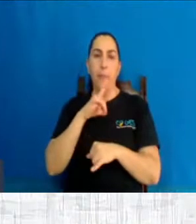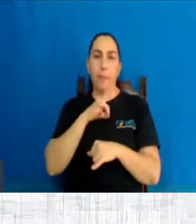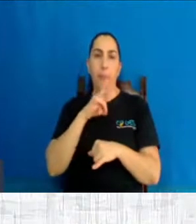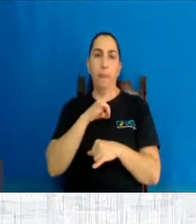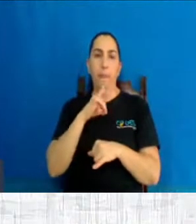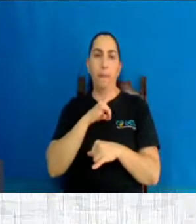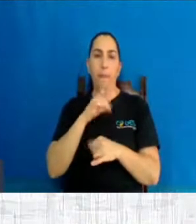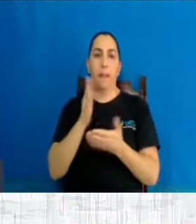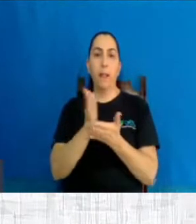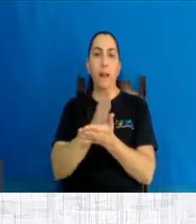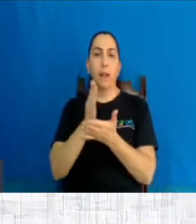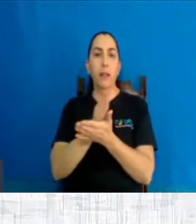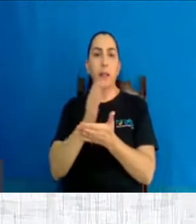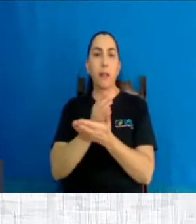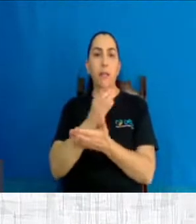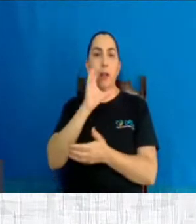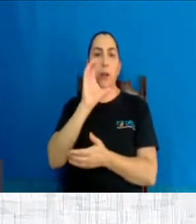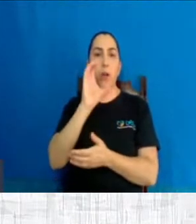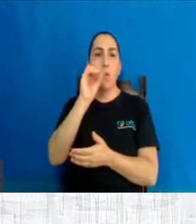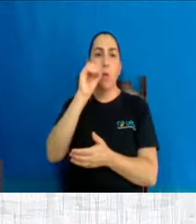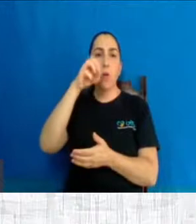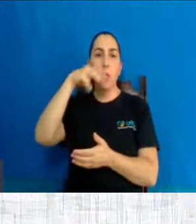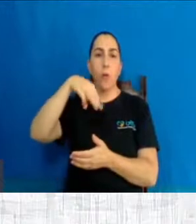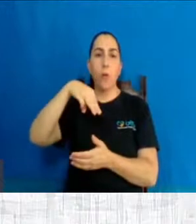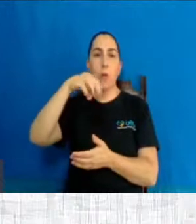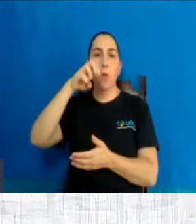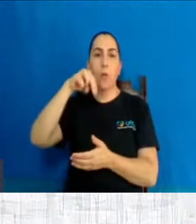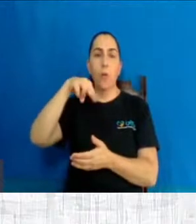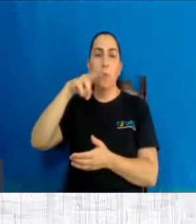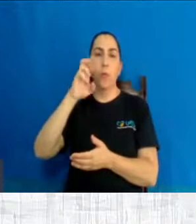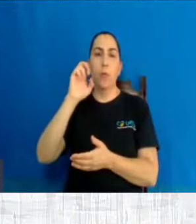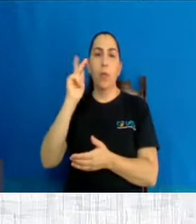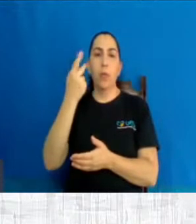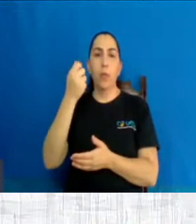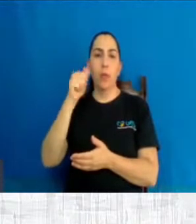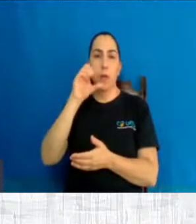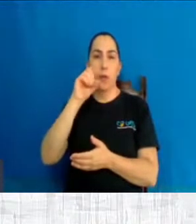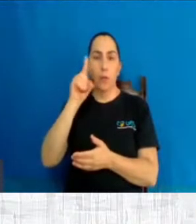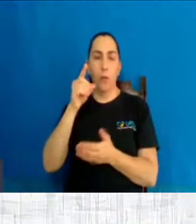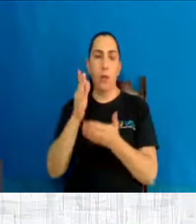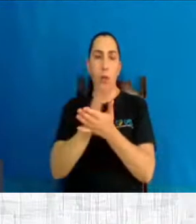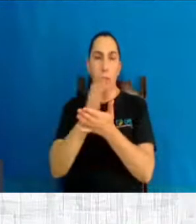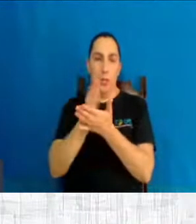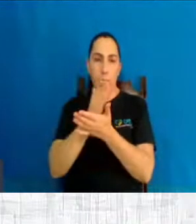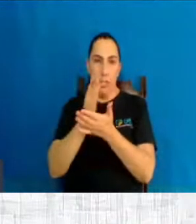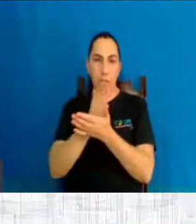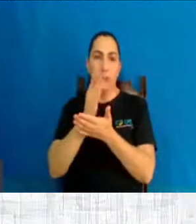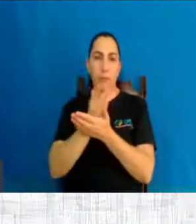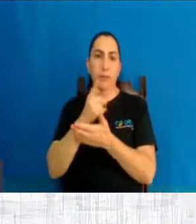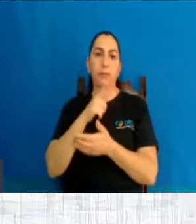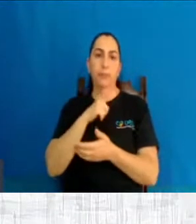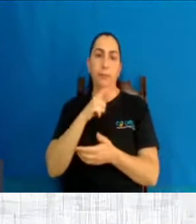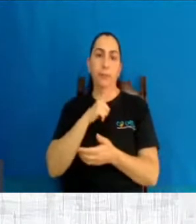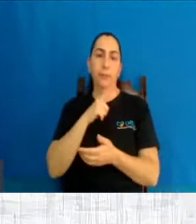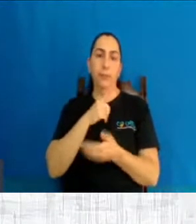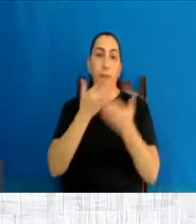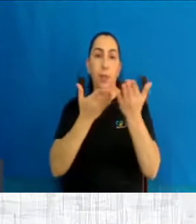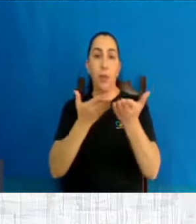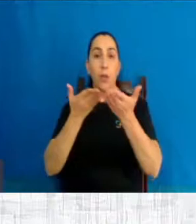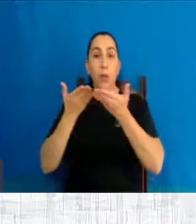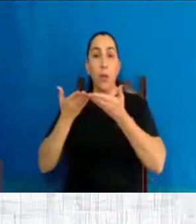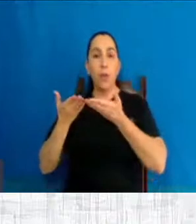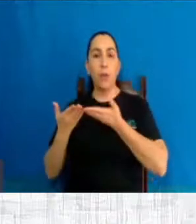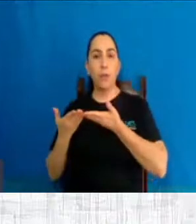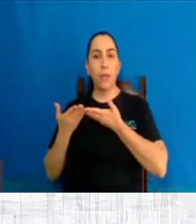Tem na livraria da Comunhão, também de Espíritas de Brasília, aqui no DF, para quem está acompanhando aí. E convidar vocês para